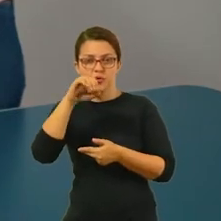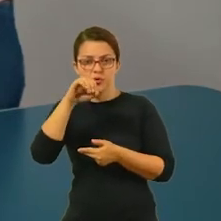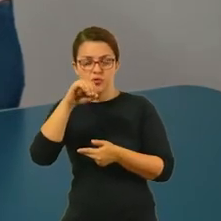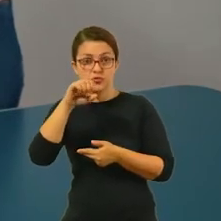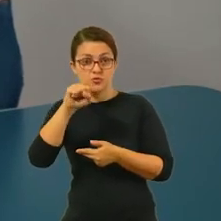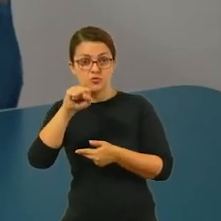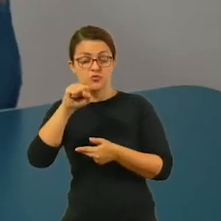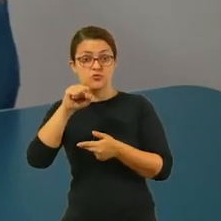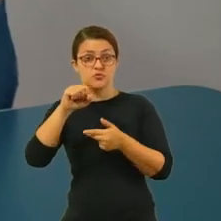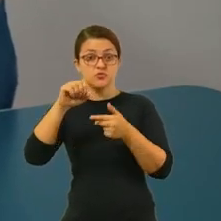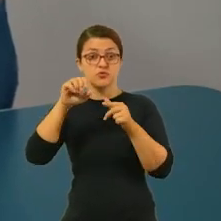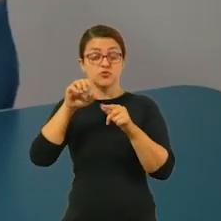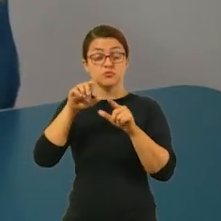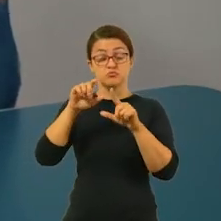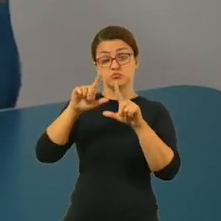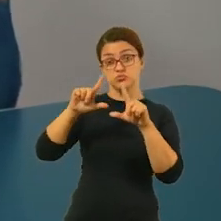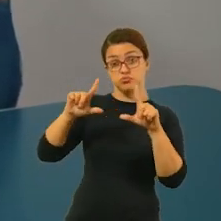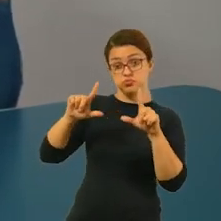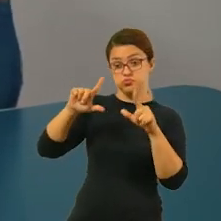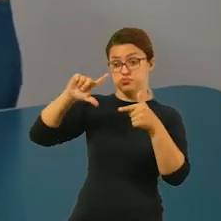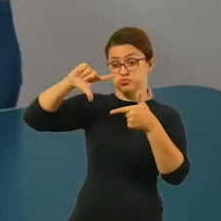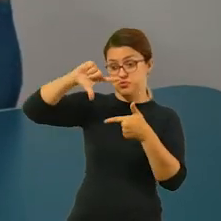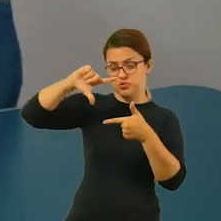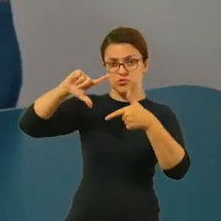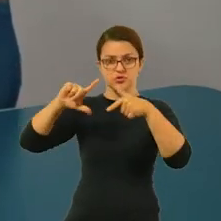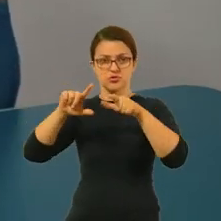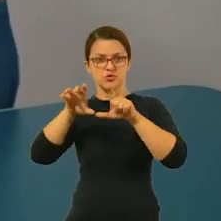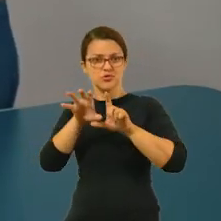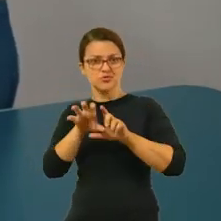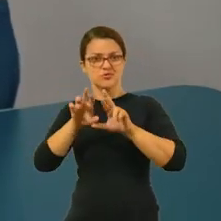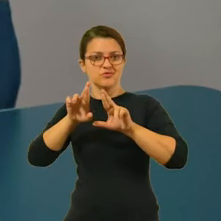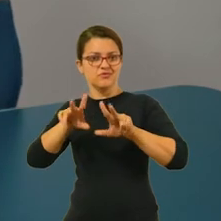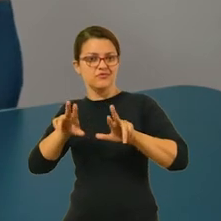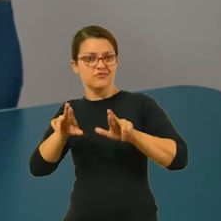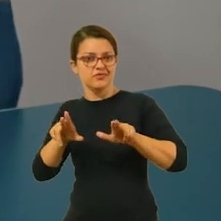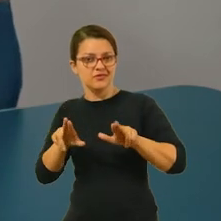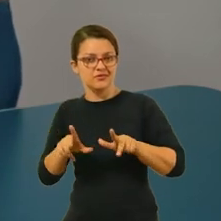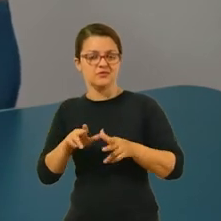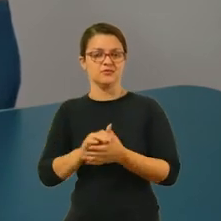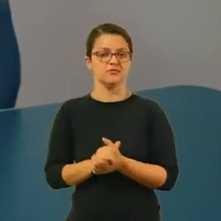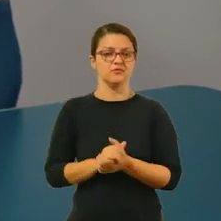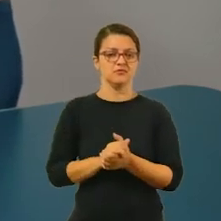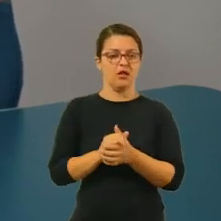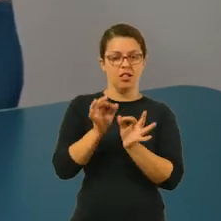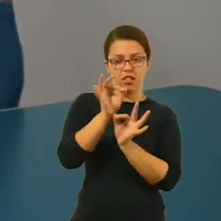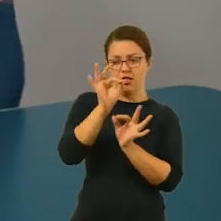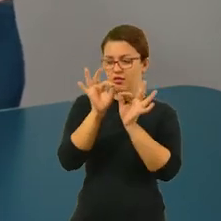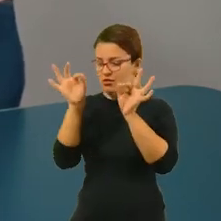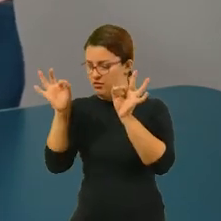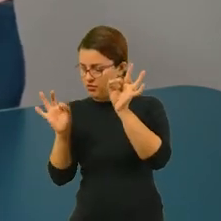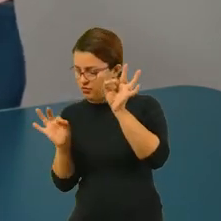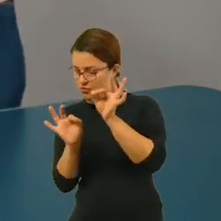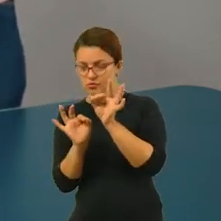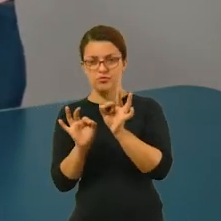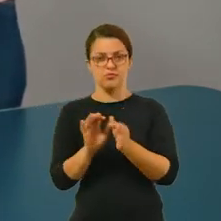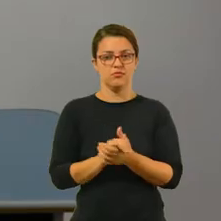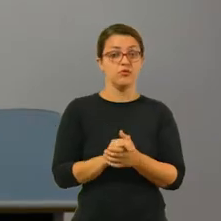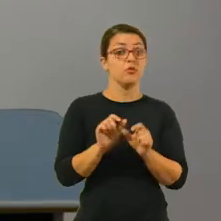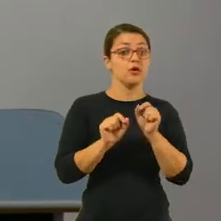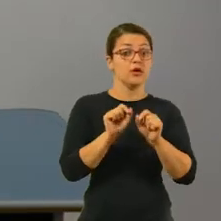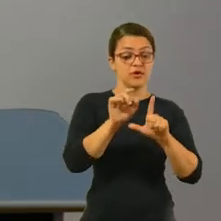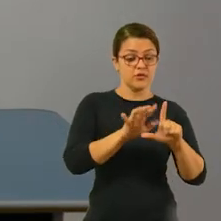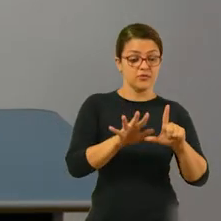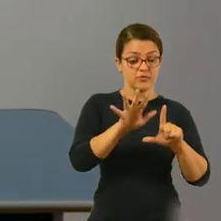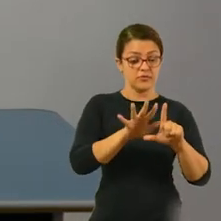ângulos e lados. Ou seja, muitos, muitas formas, muitos ângulos, muitos lados. Então, os polígonos